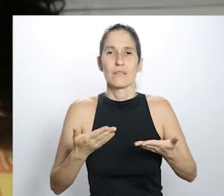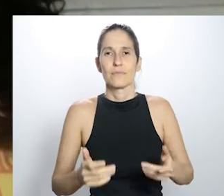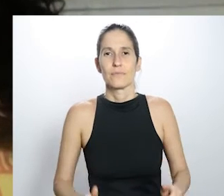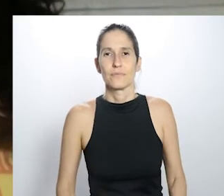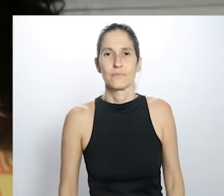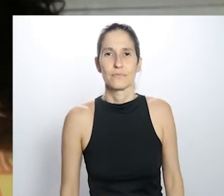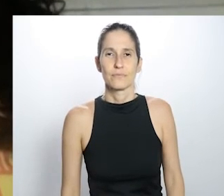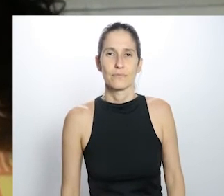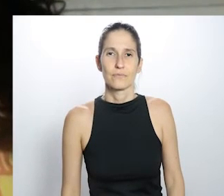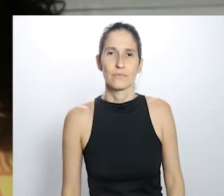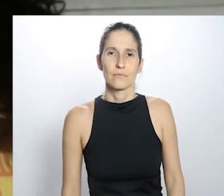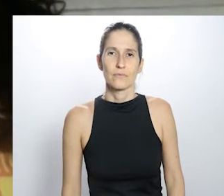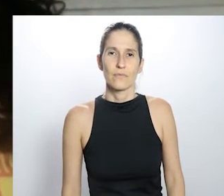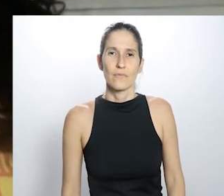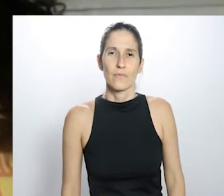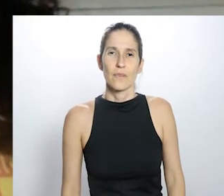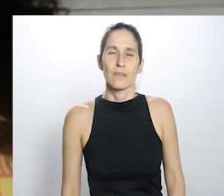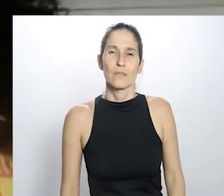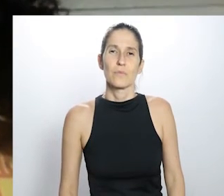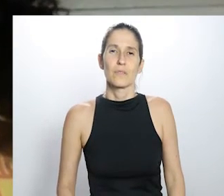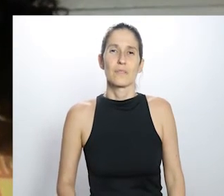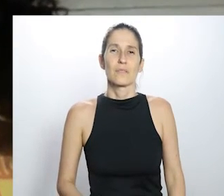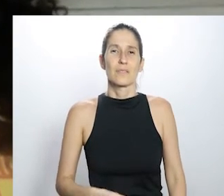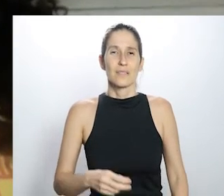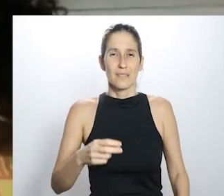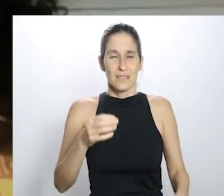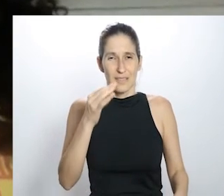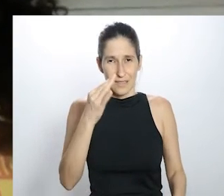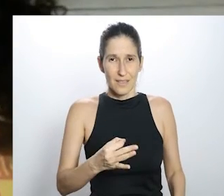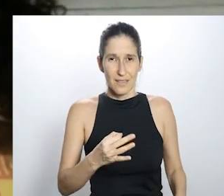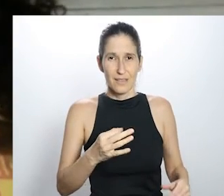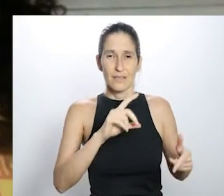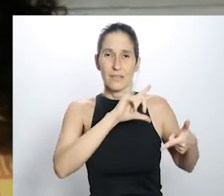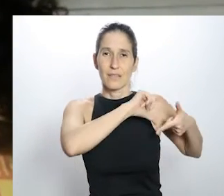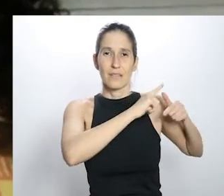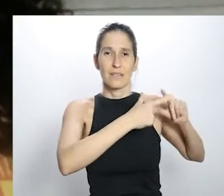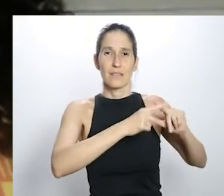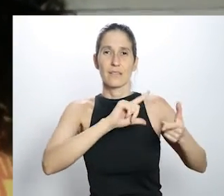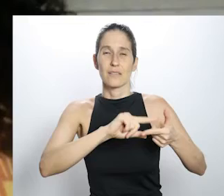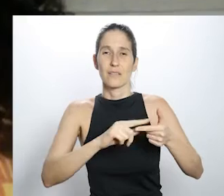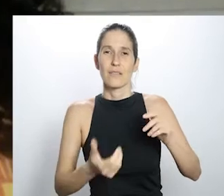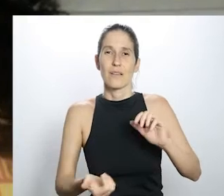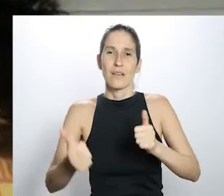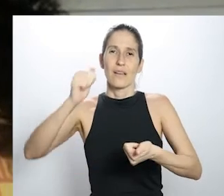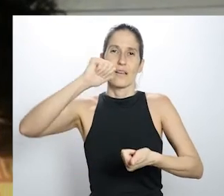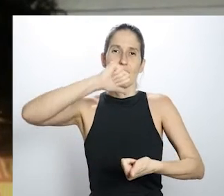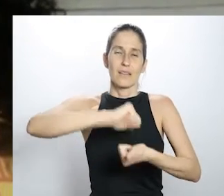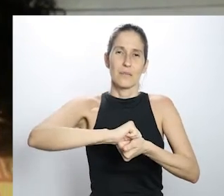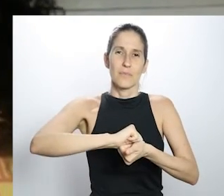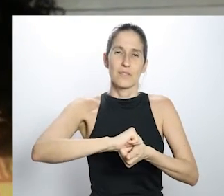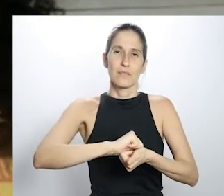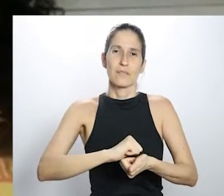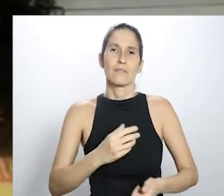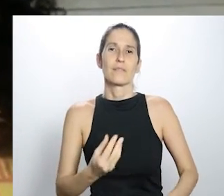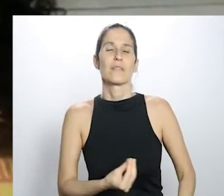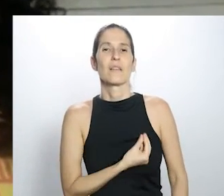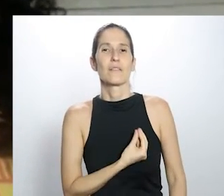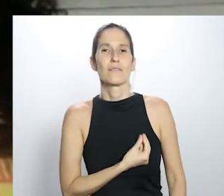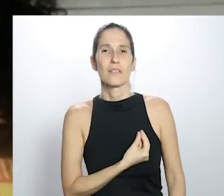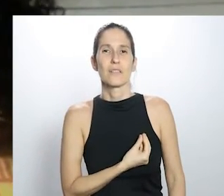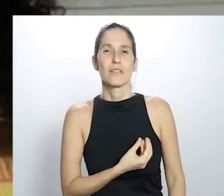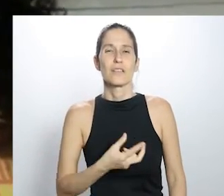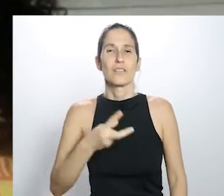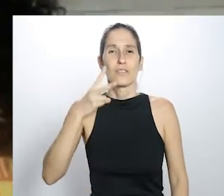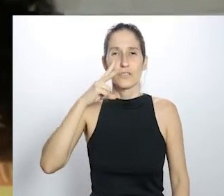é uma característica muito clara, né? Da tradição popular é que é se adaptar aos modos de vida, né? Então, a gente está vendo um monte de lives